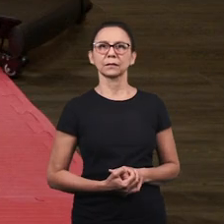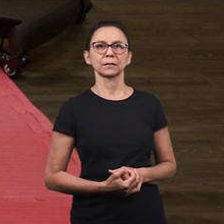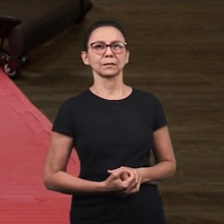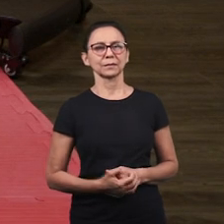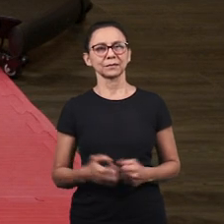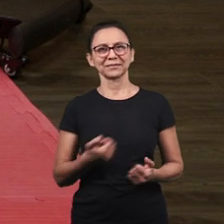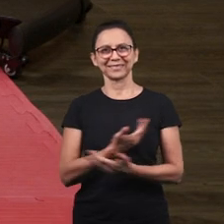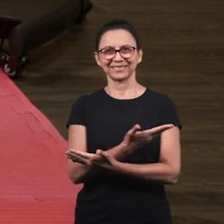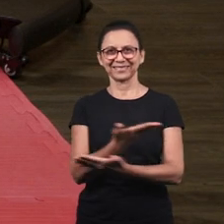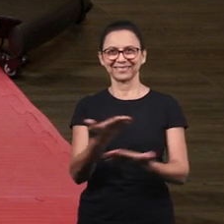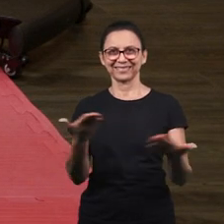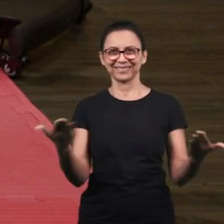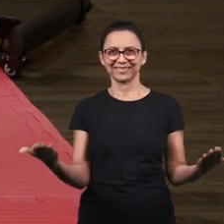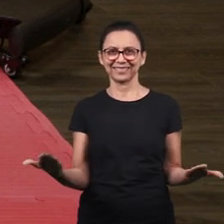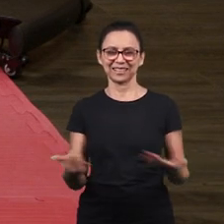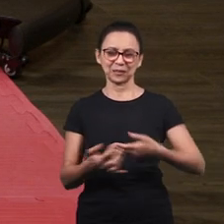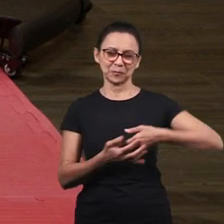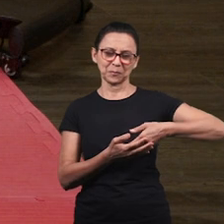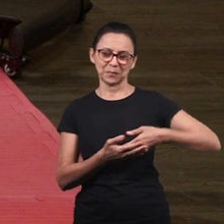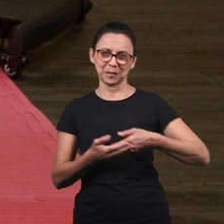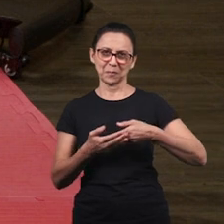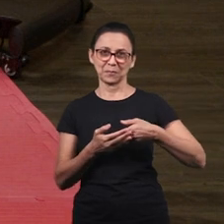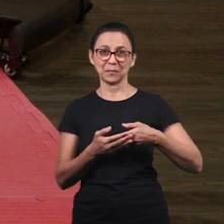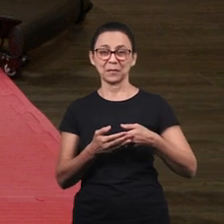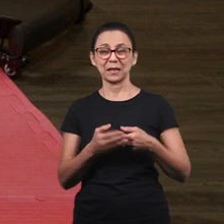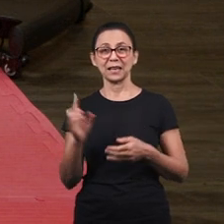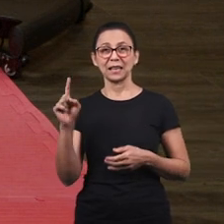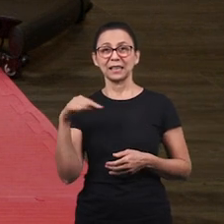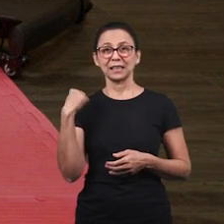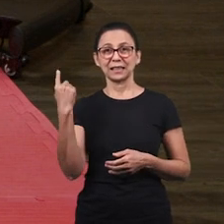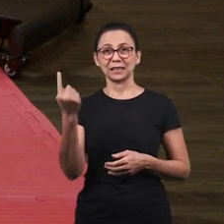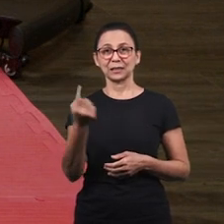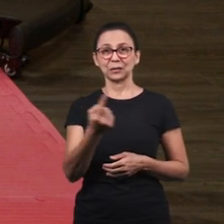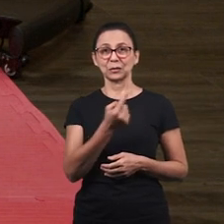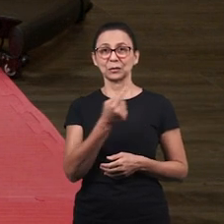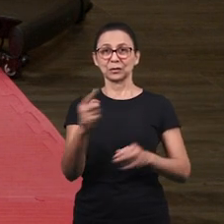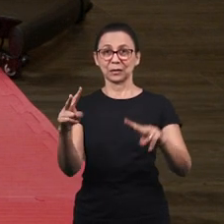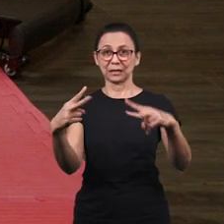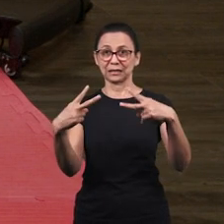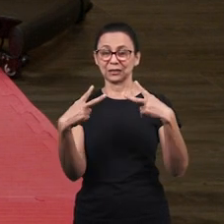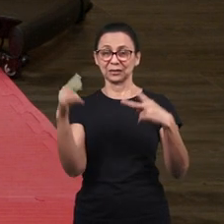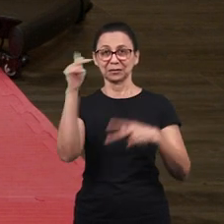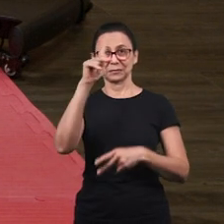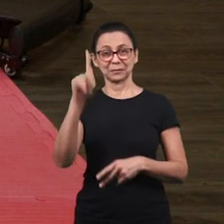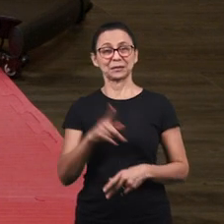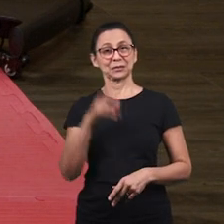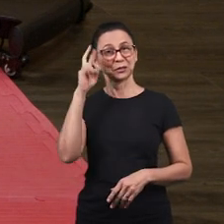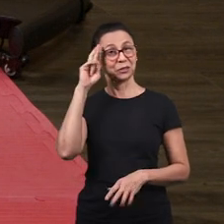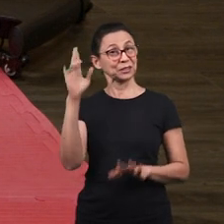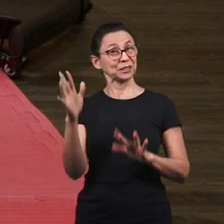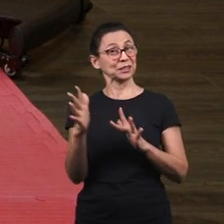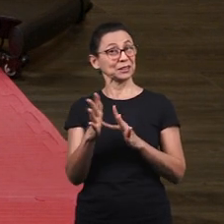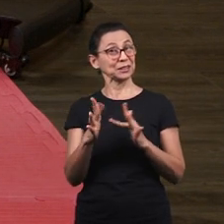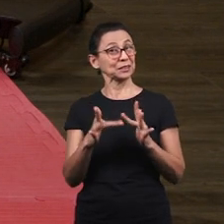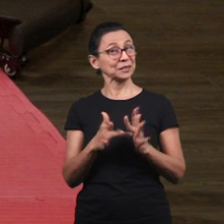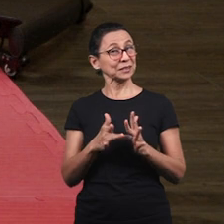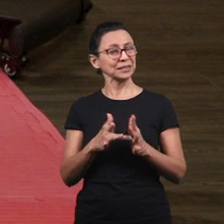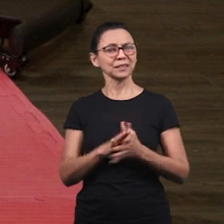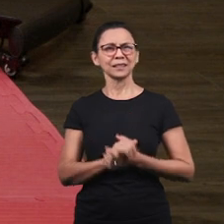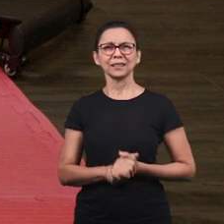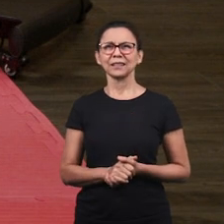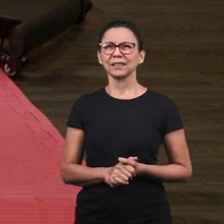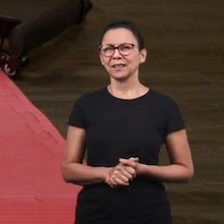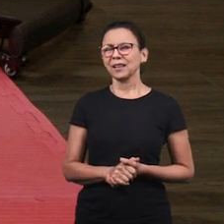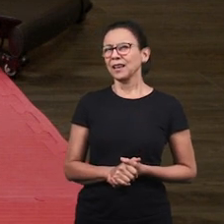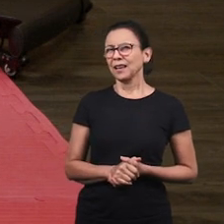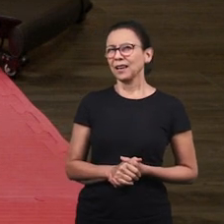Nós saudamos aos bebês e a todos que estão nos assistindo com a paz do Senhor Jesus. Para a gente ficar mais